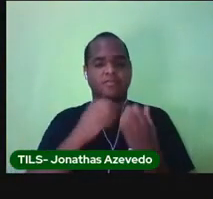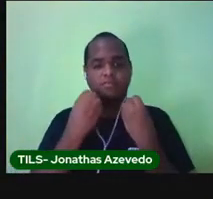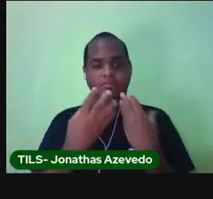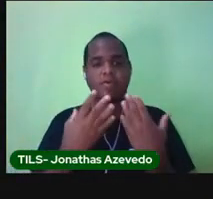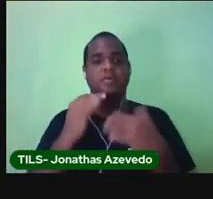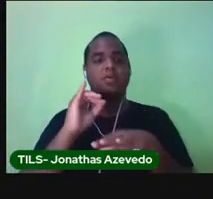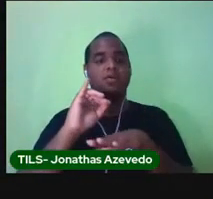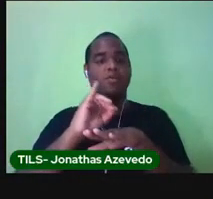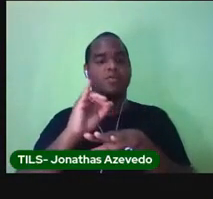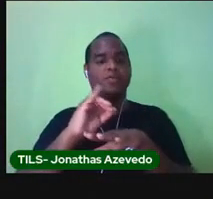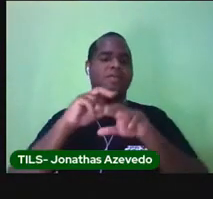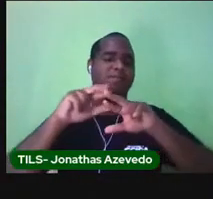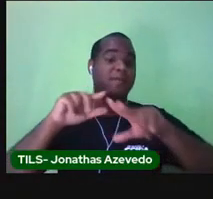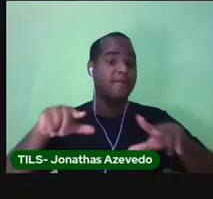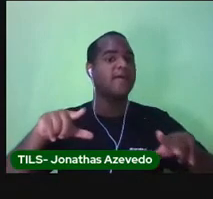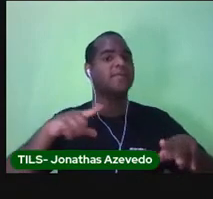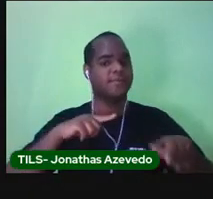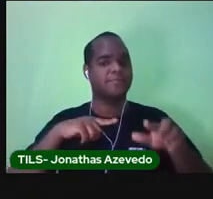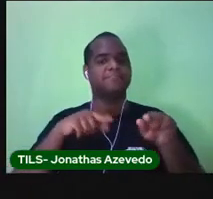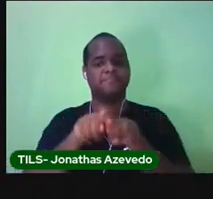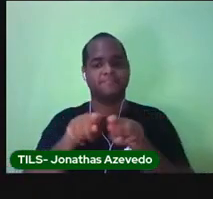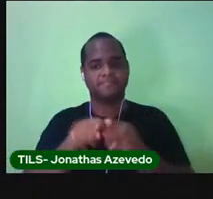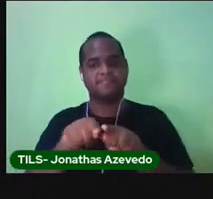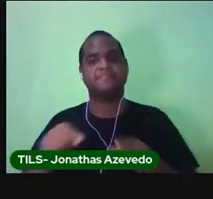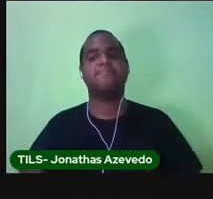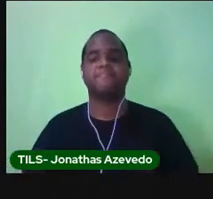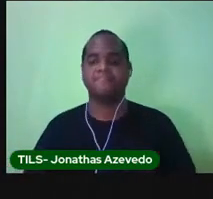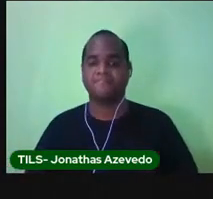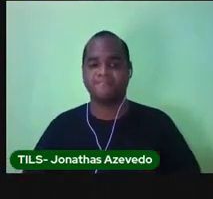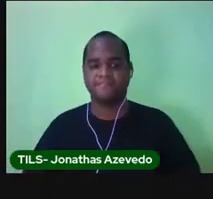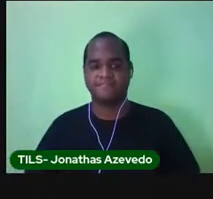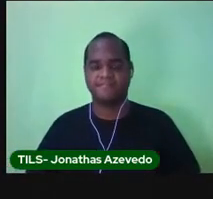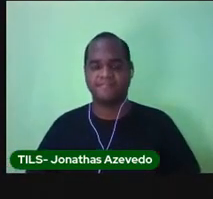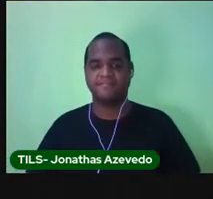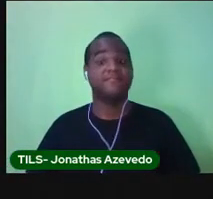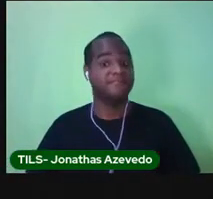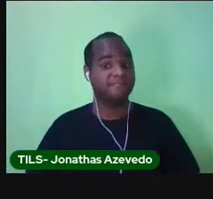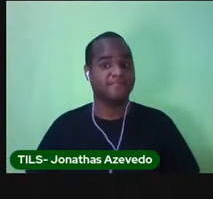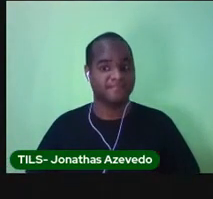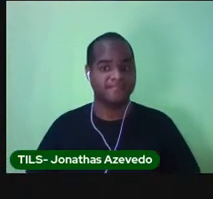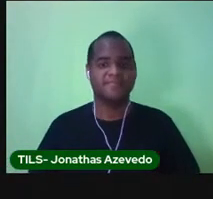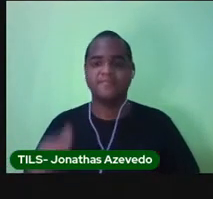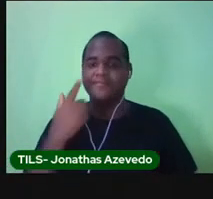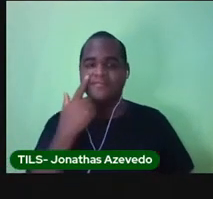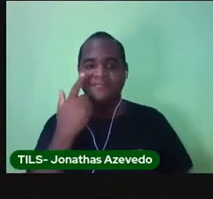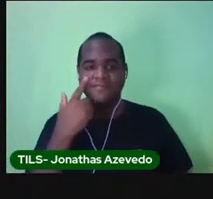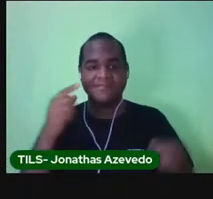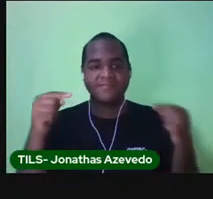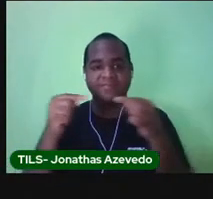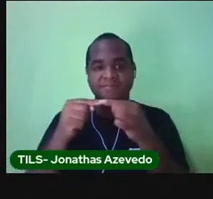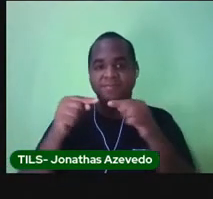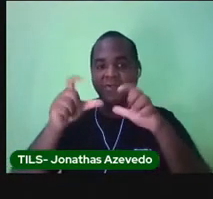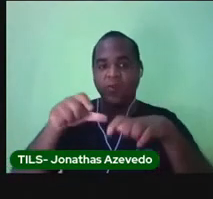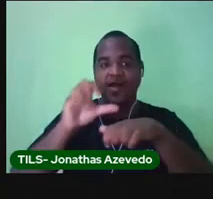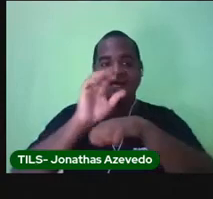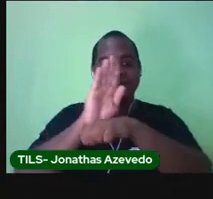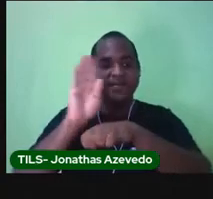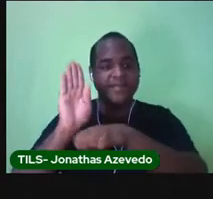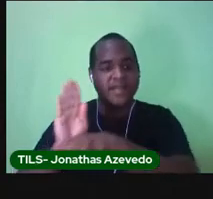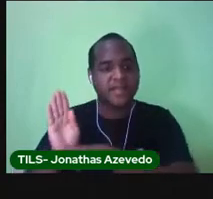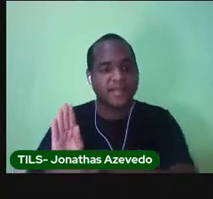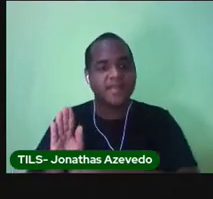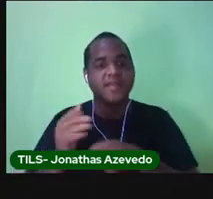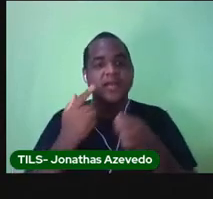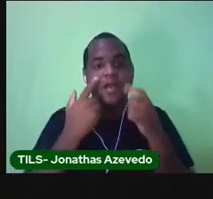indústrias também. Aqui um exemplo de bairro industrial. Todas essas coisas que